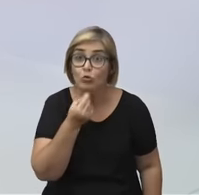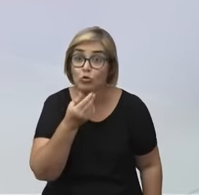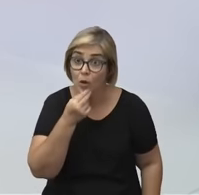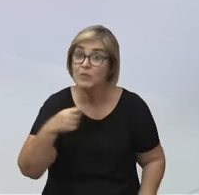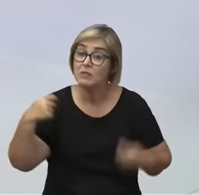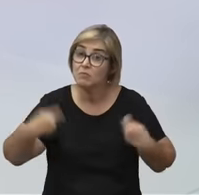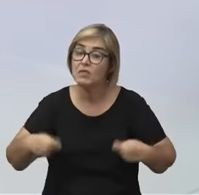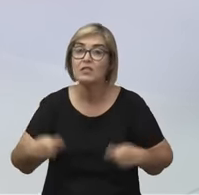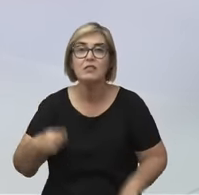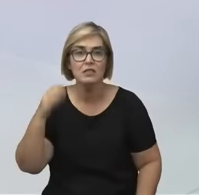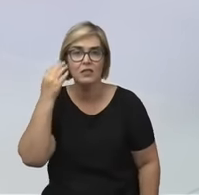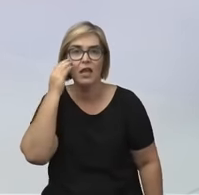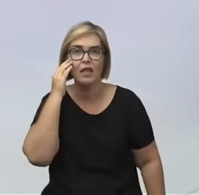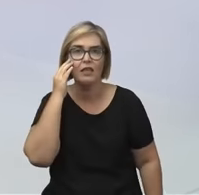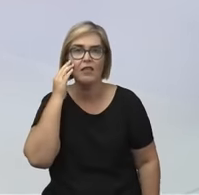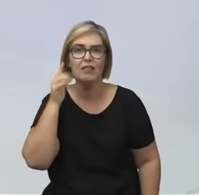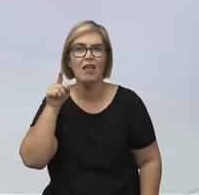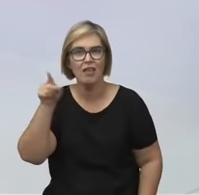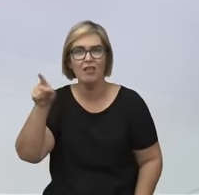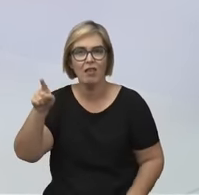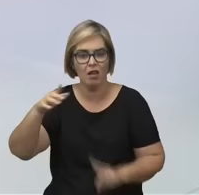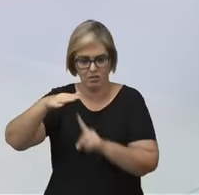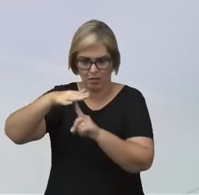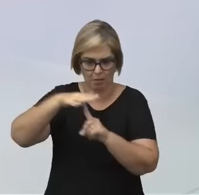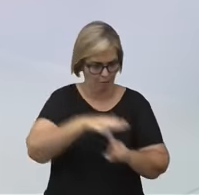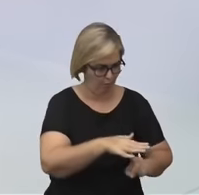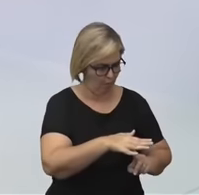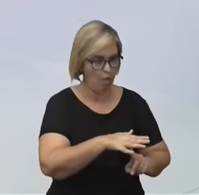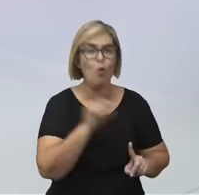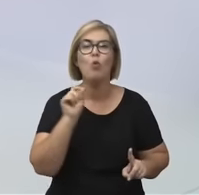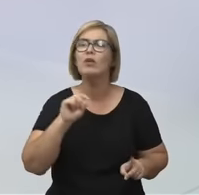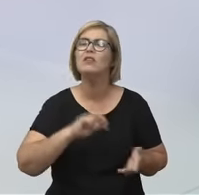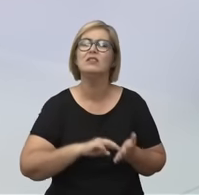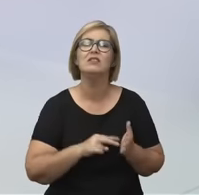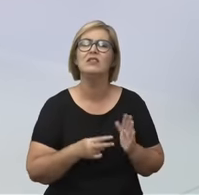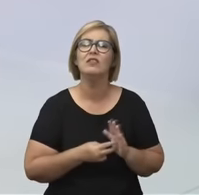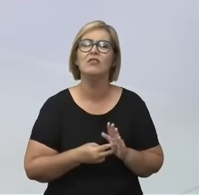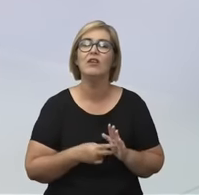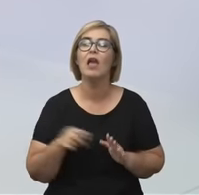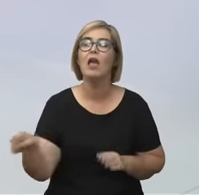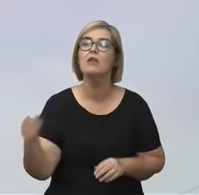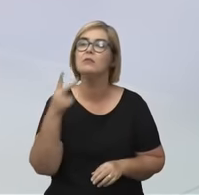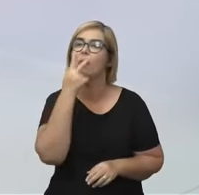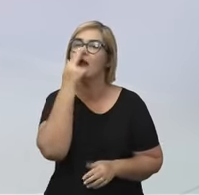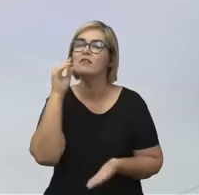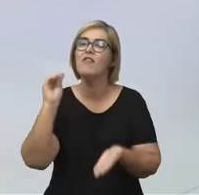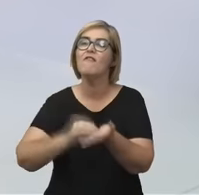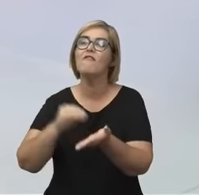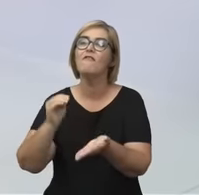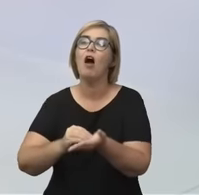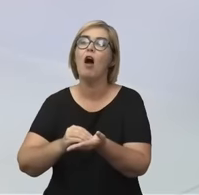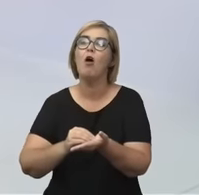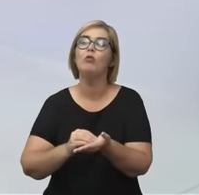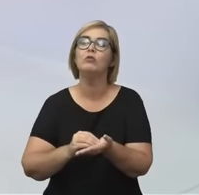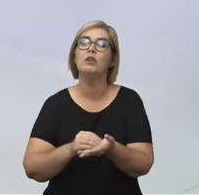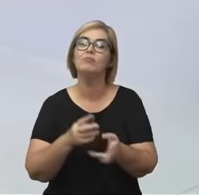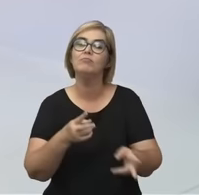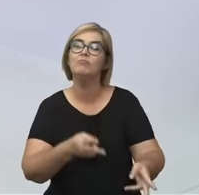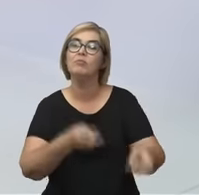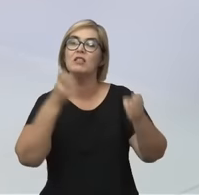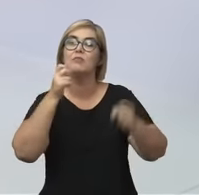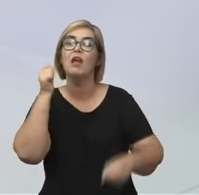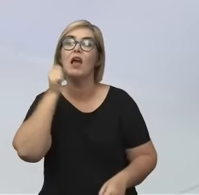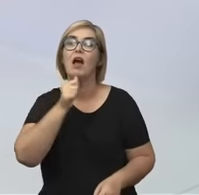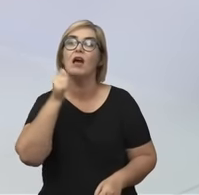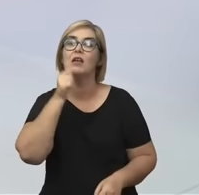dos males que os oprimem é devido ao descuido que eles têm tido da educação das mulheres e ao falso suposto